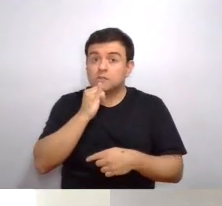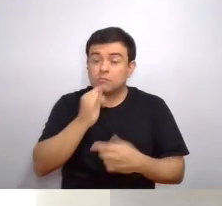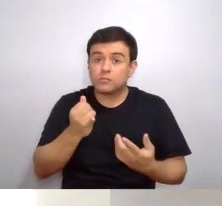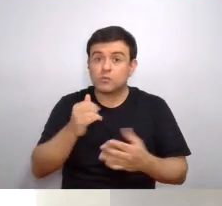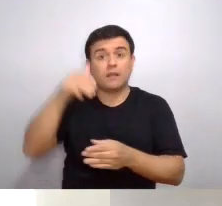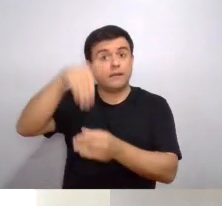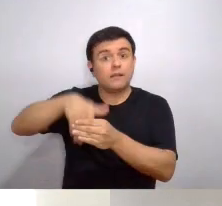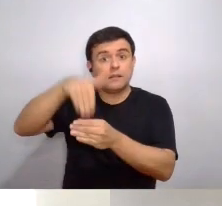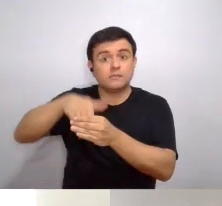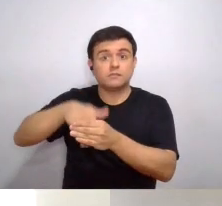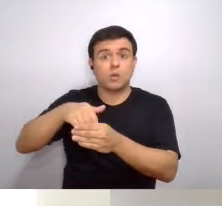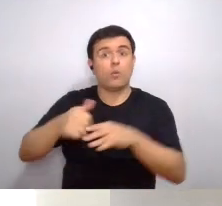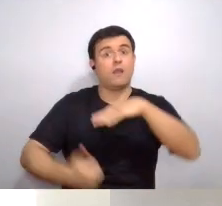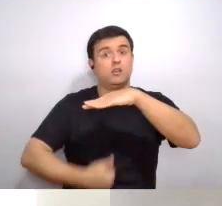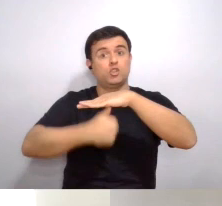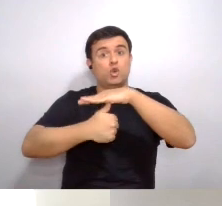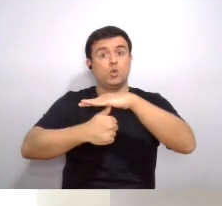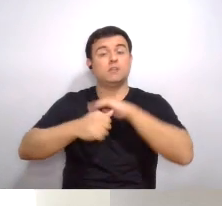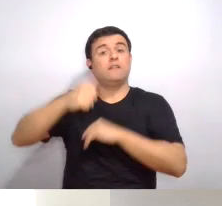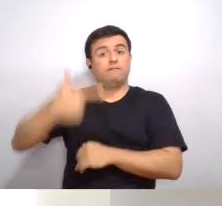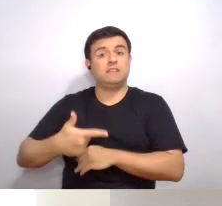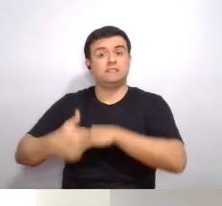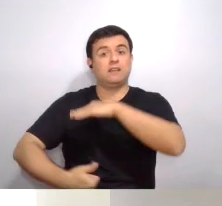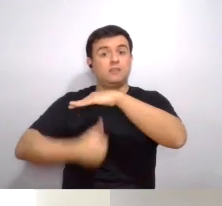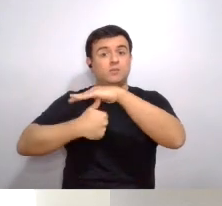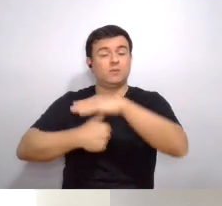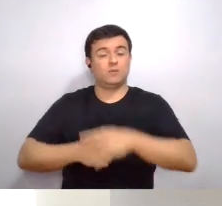exemplo, a eleição para reitor e vice-reitora.